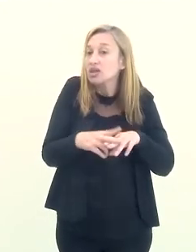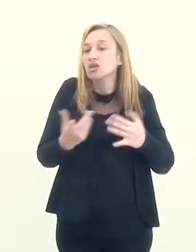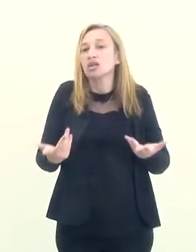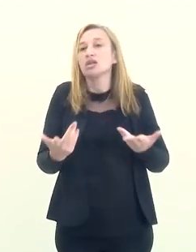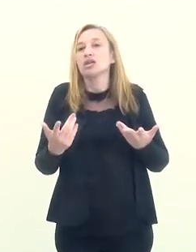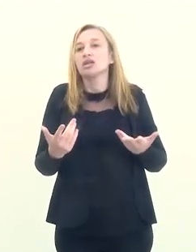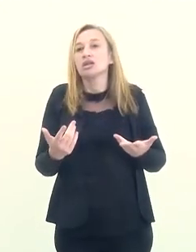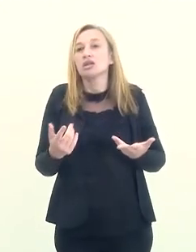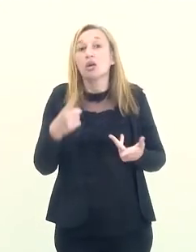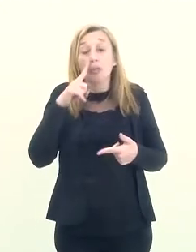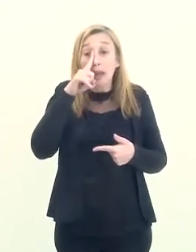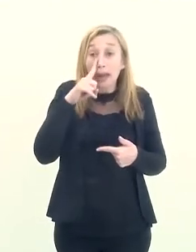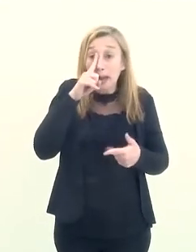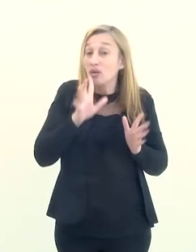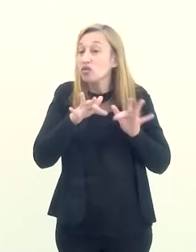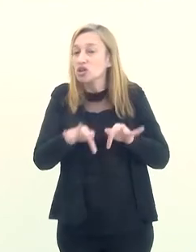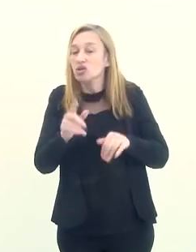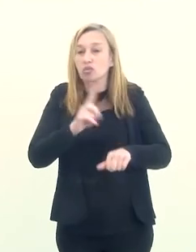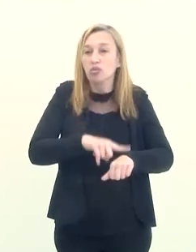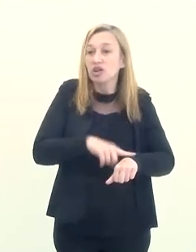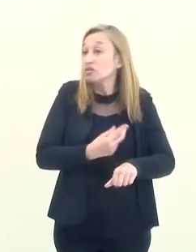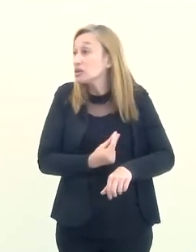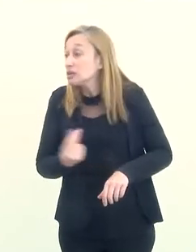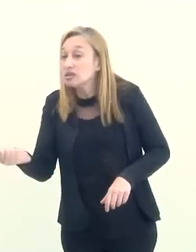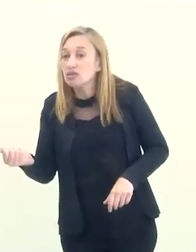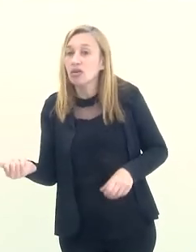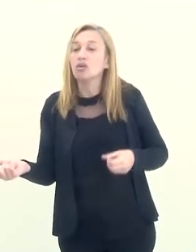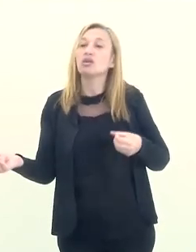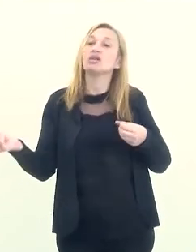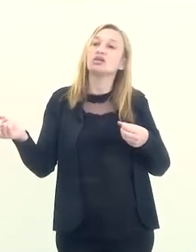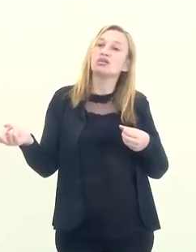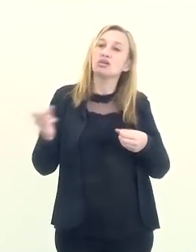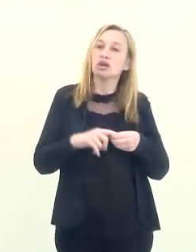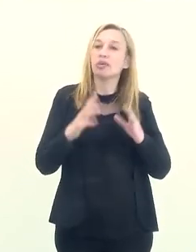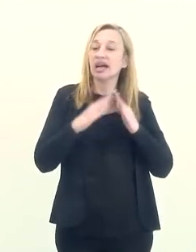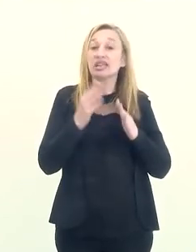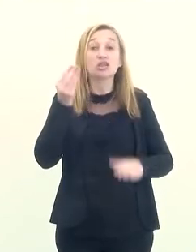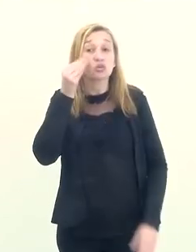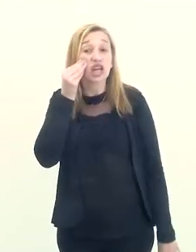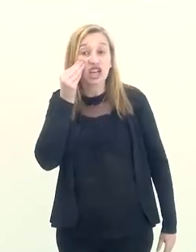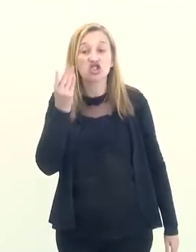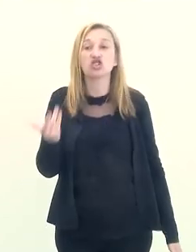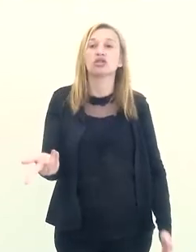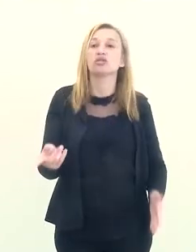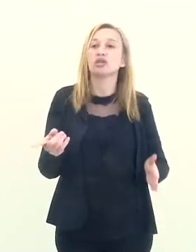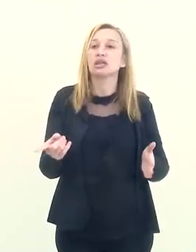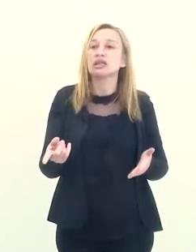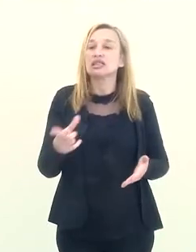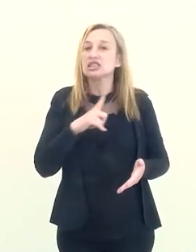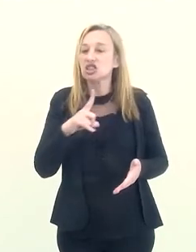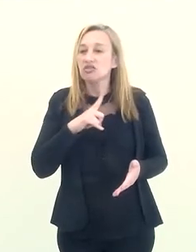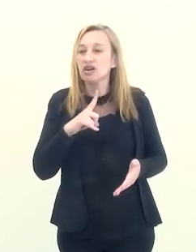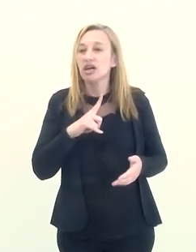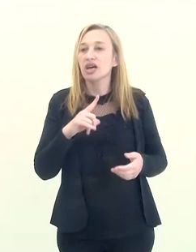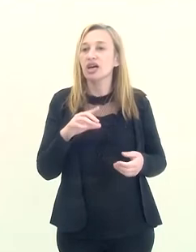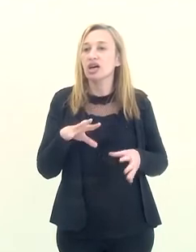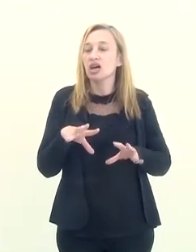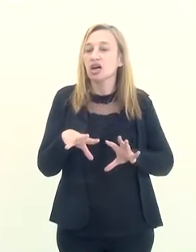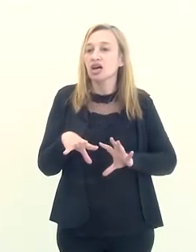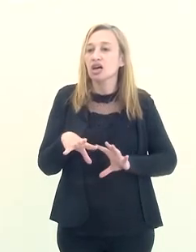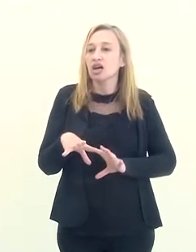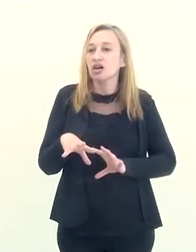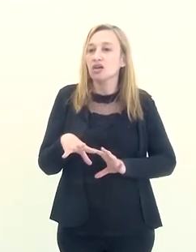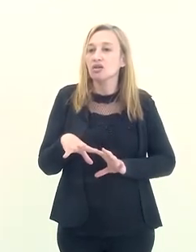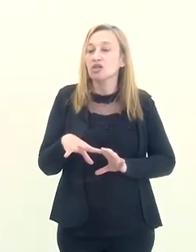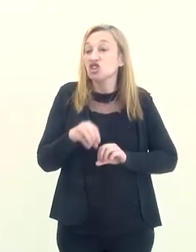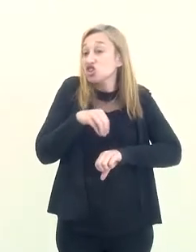preso. Ainda risca, no final, na hora de ir embora, quando for fazer o teste, e se tiver alguma